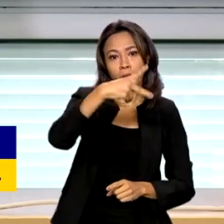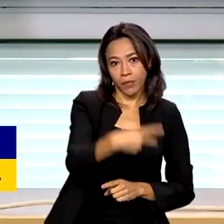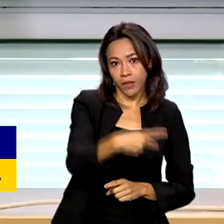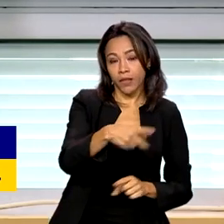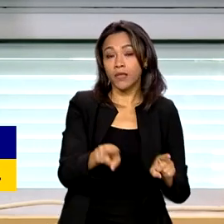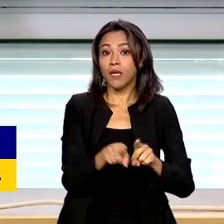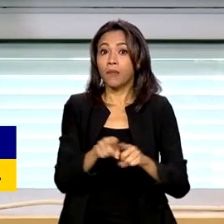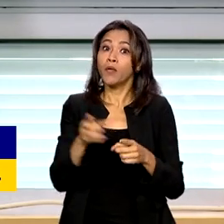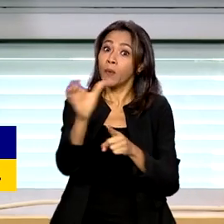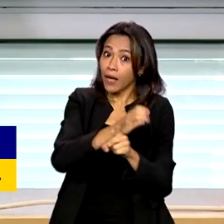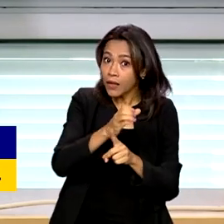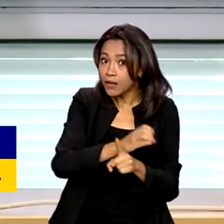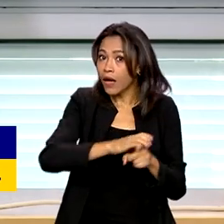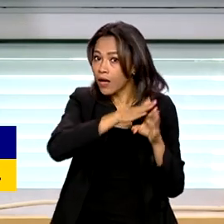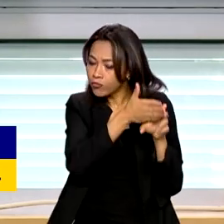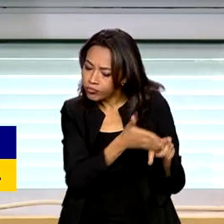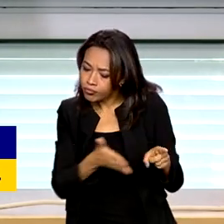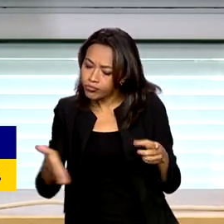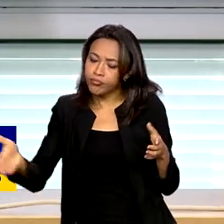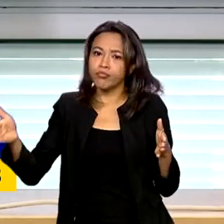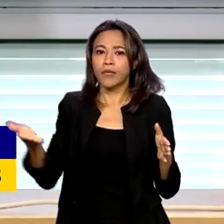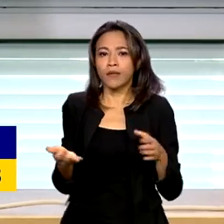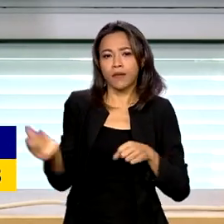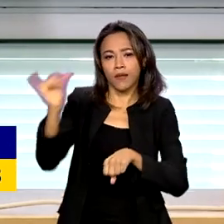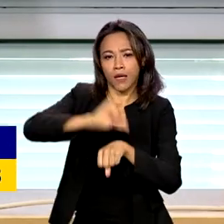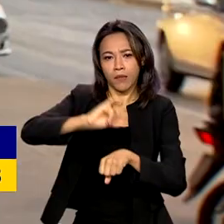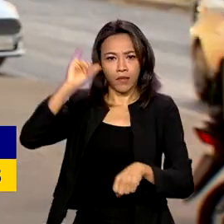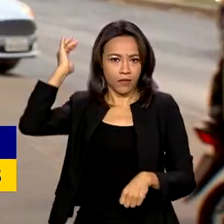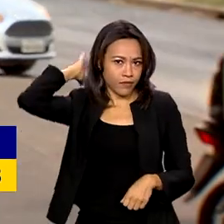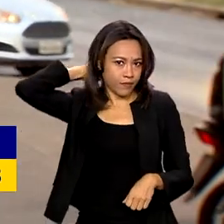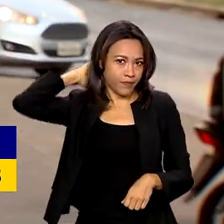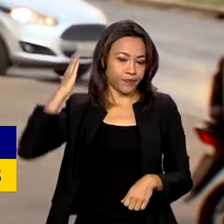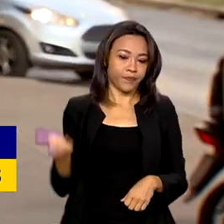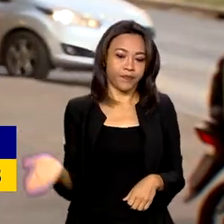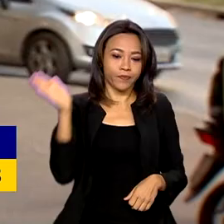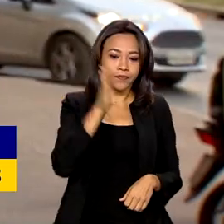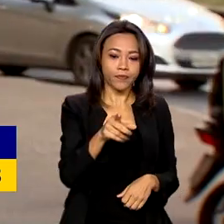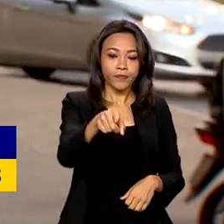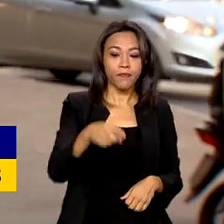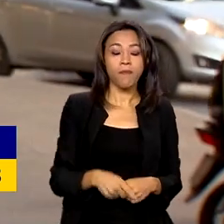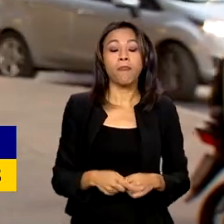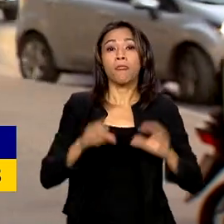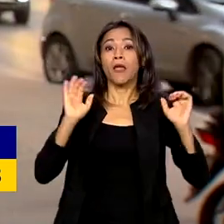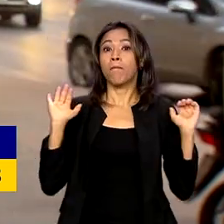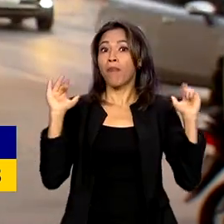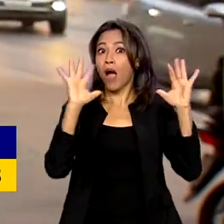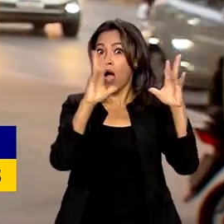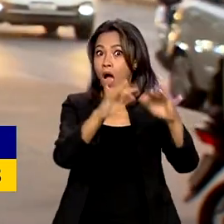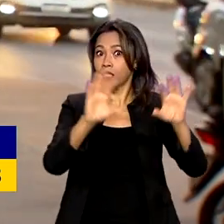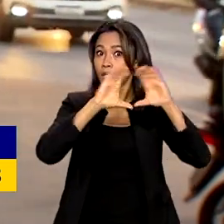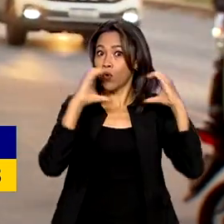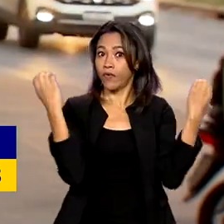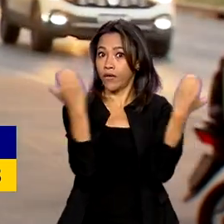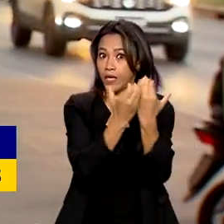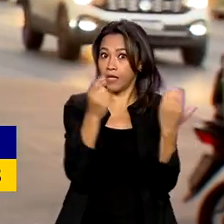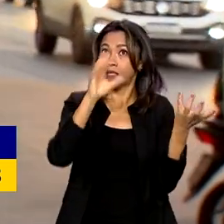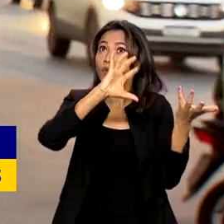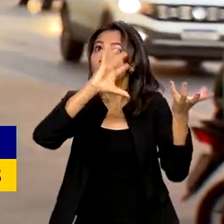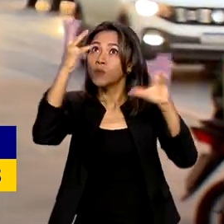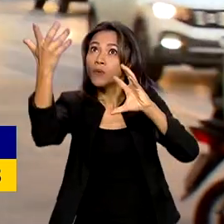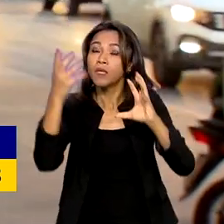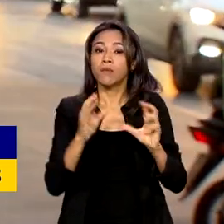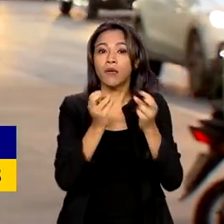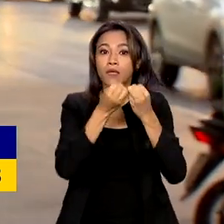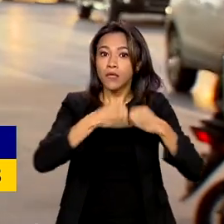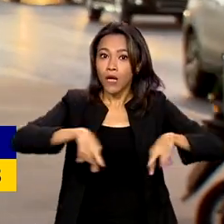calendário em volta à capital deste evento. A Conferência do Clima da ONU é o maior evento do mundo dentro